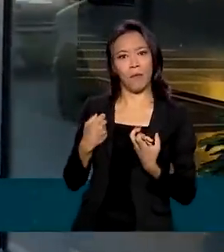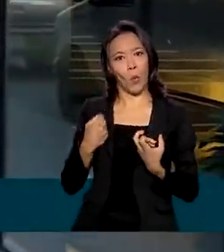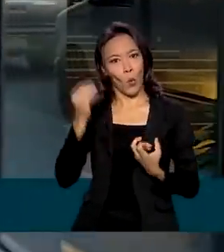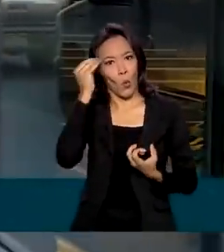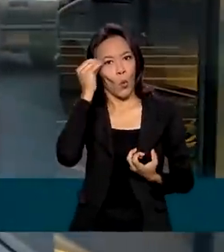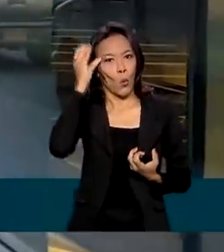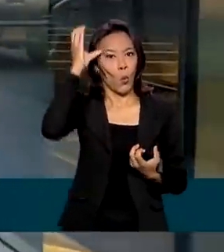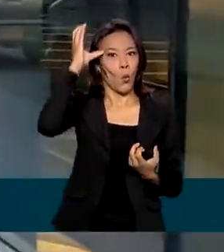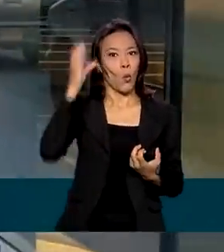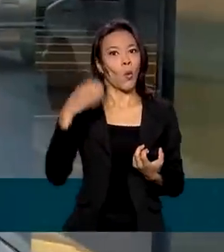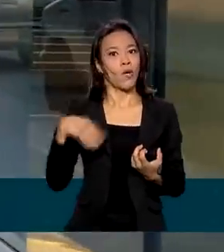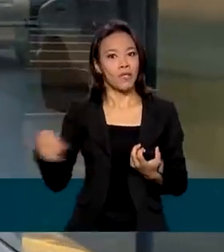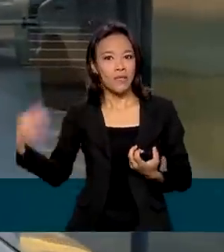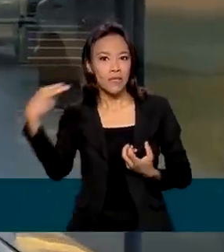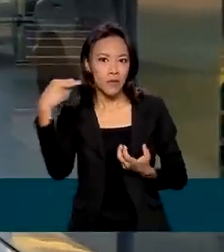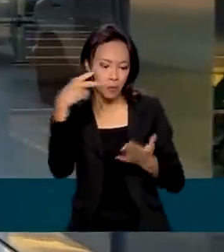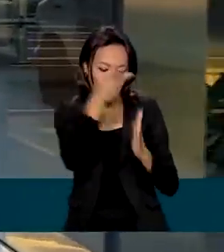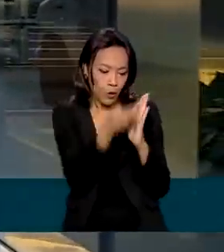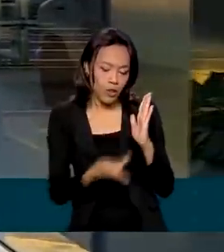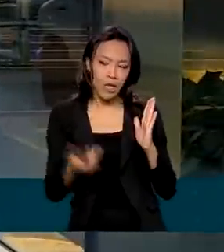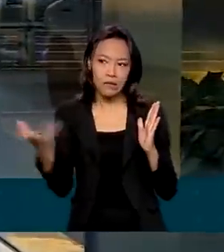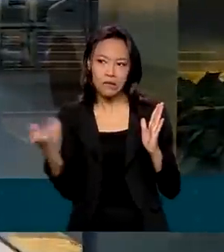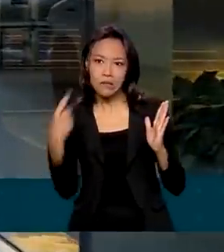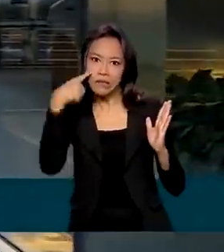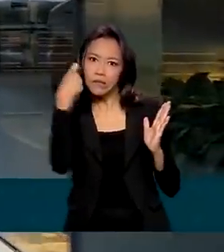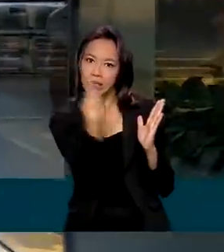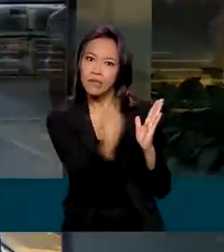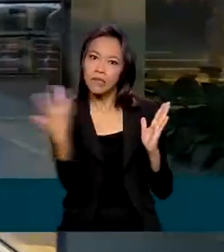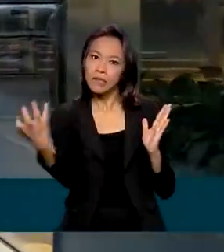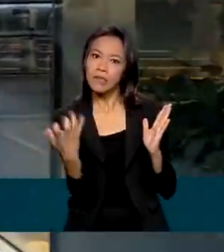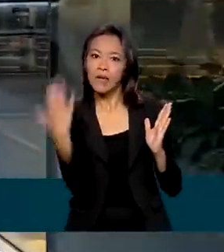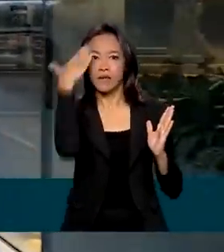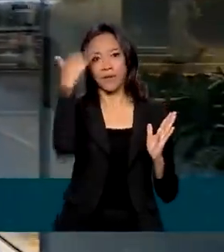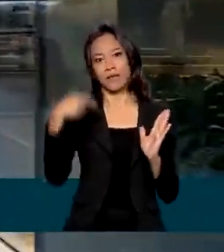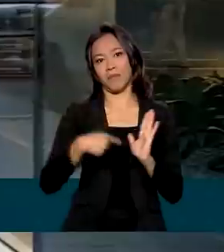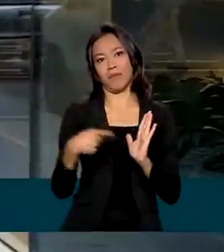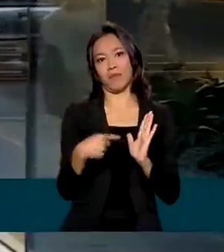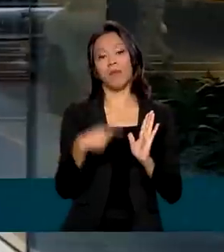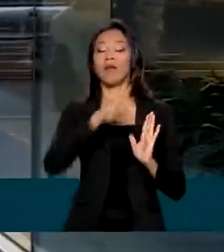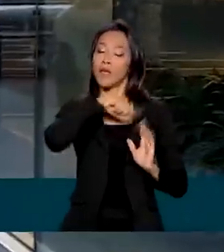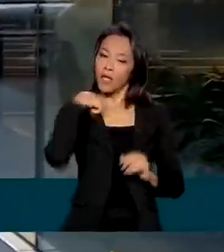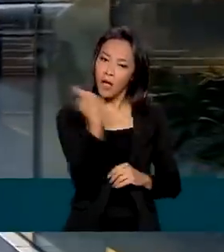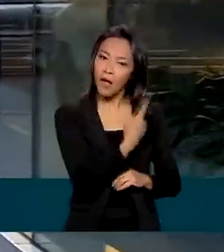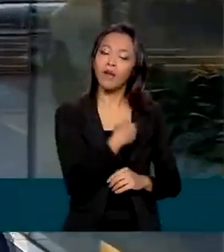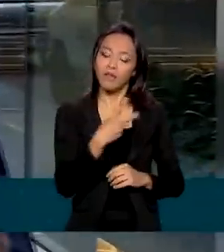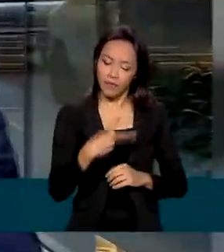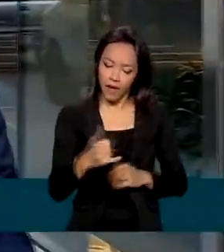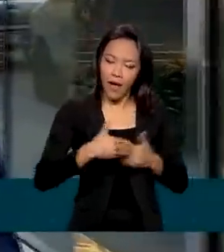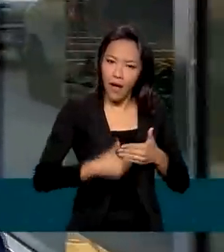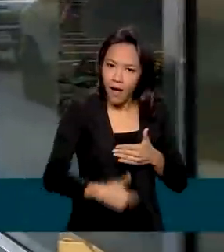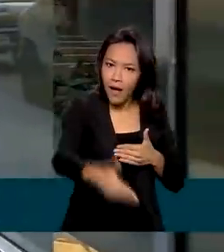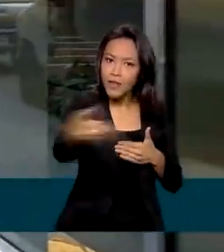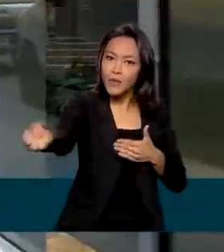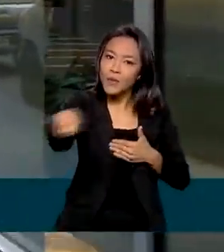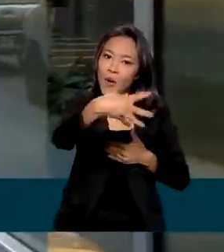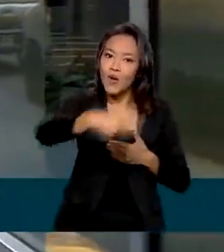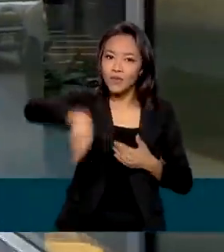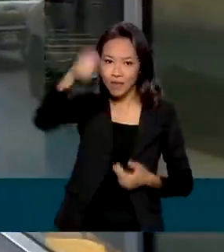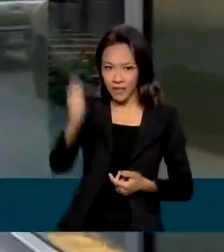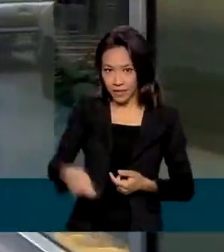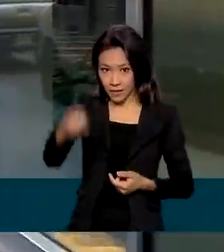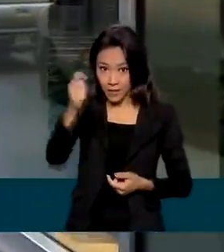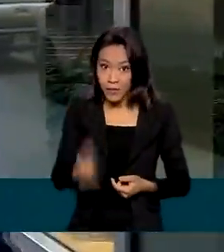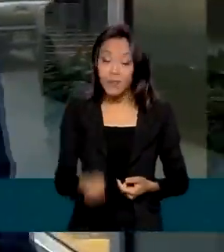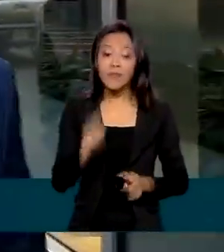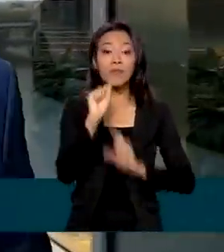dos nossos projetos e extremo interesse. É possível afirmar que teremos novos players nos nossos leilões que virão.